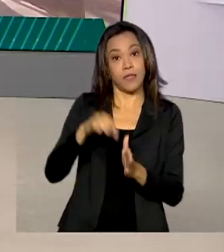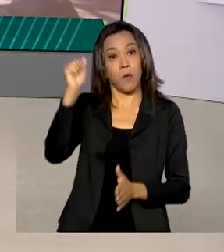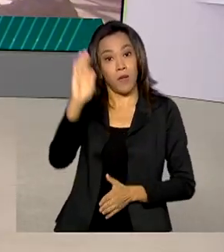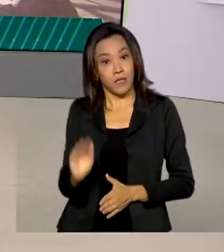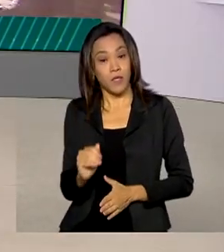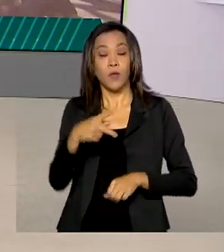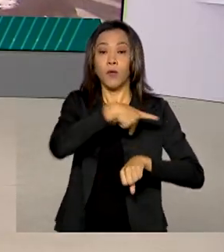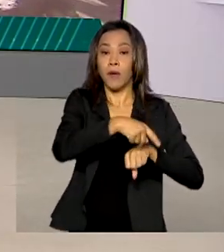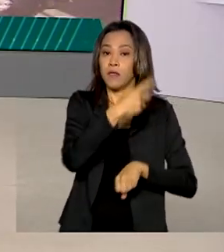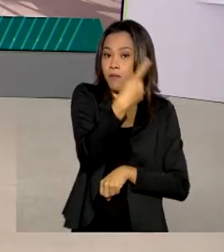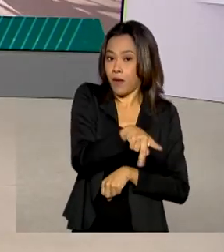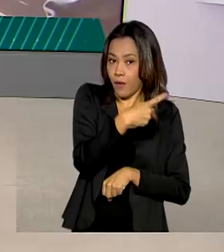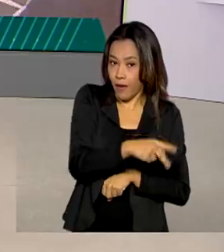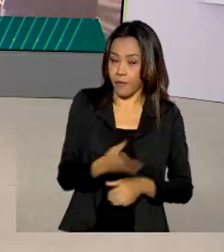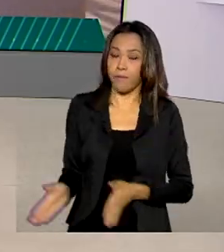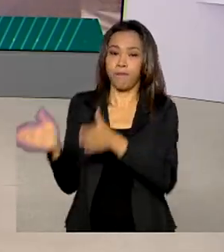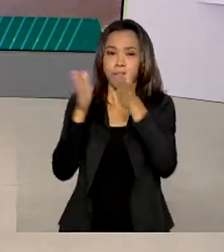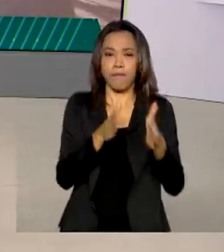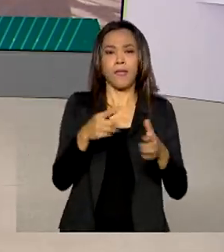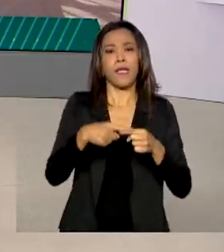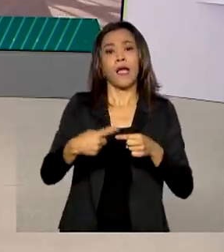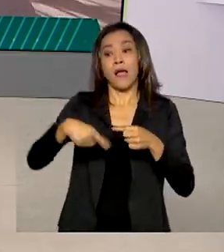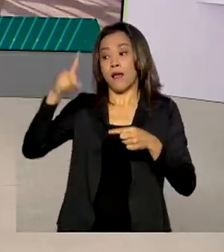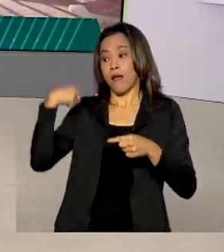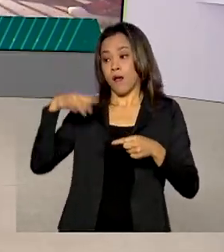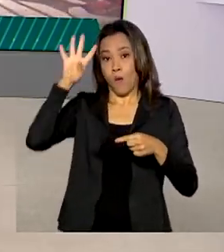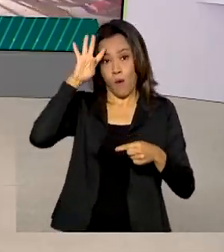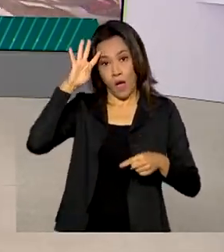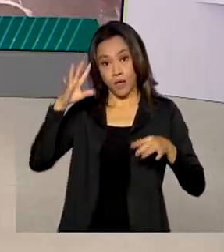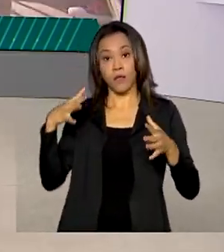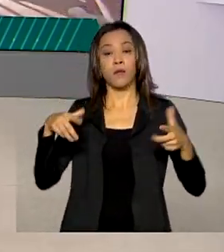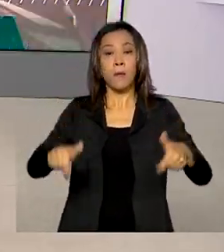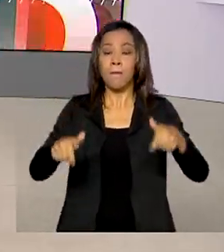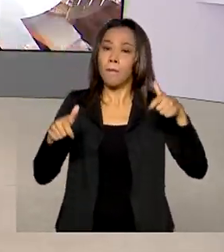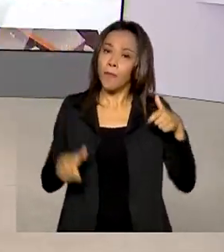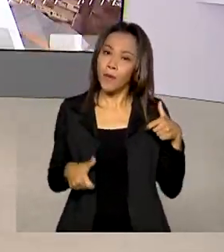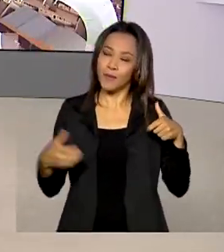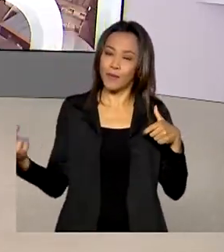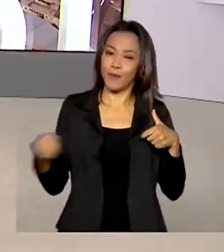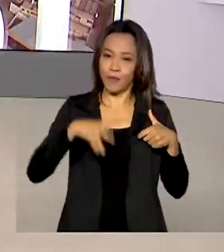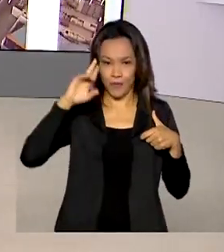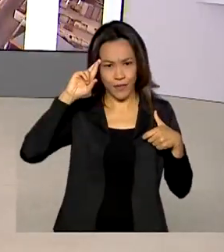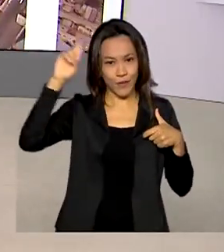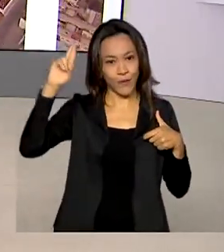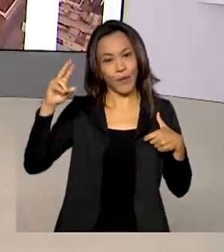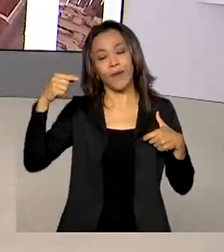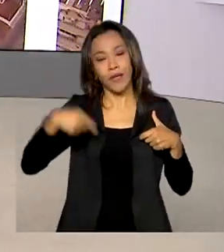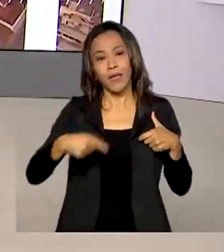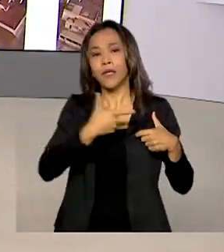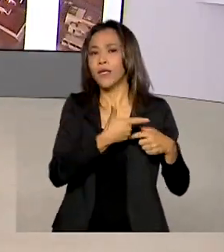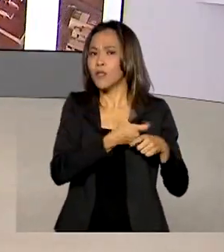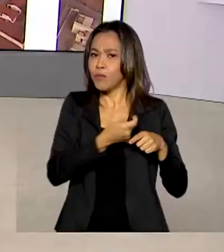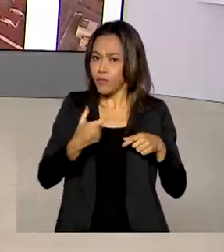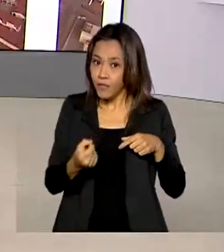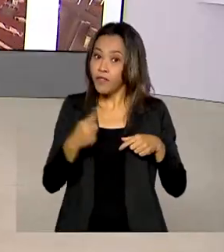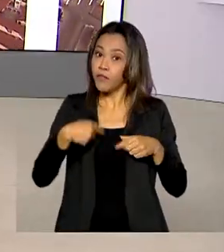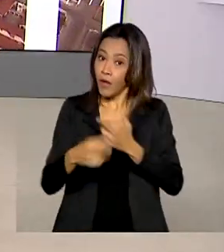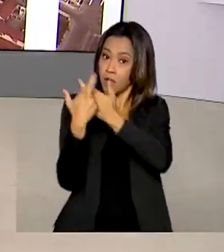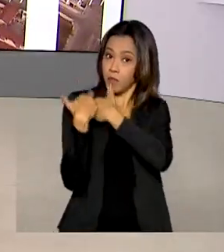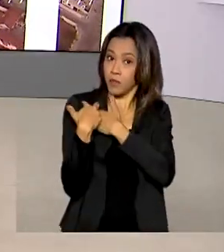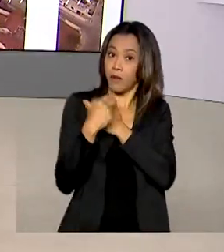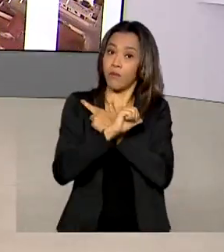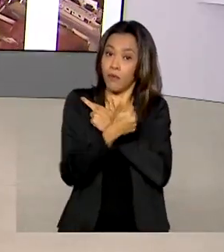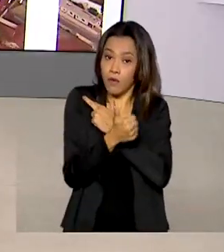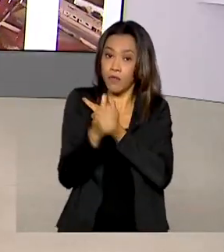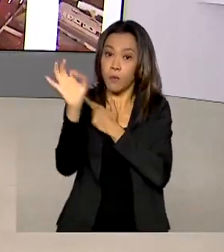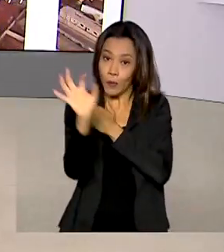Nessa quarta-feira tomou posse o novo diretor-geral brasileiro da empresa, que em 2020 foi responsável por 11% de toda